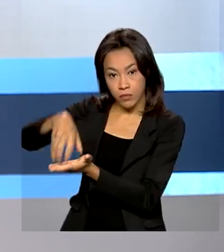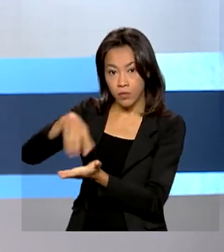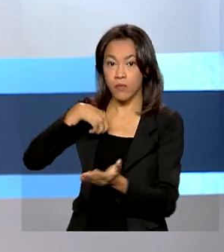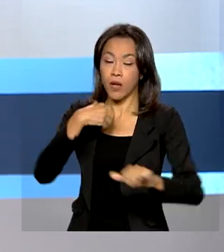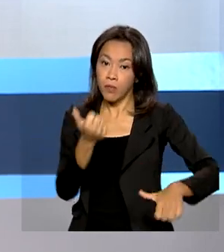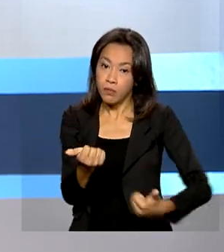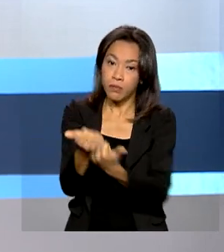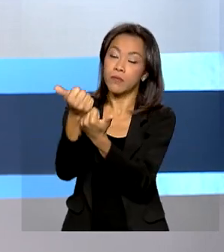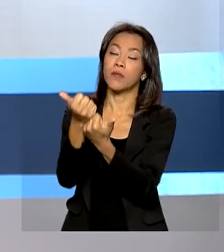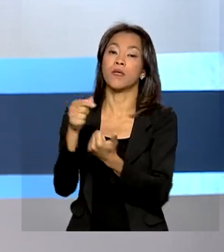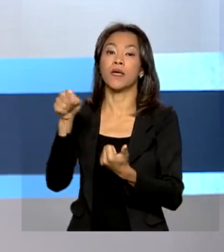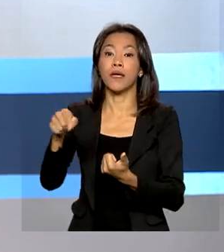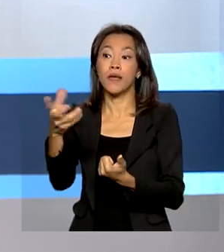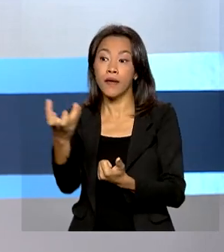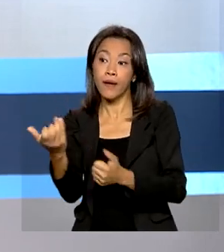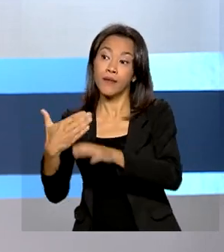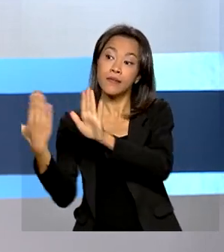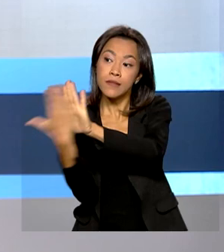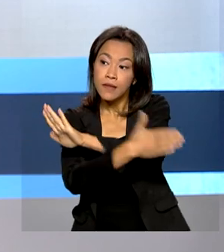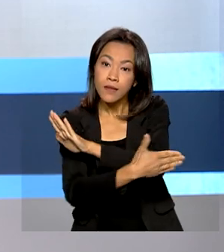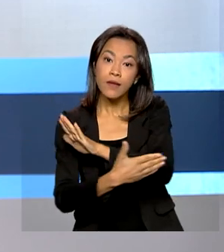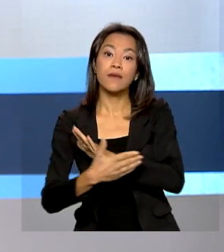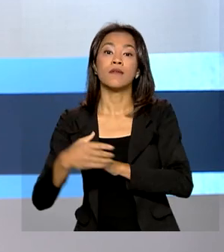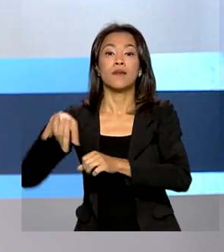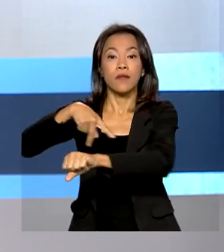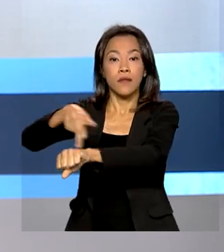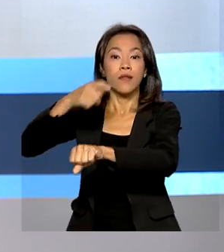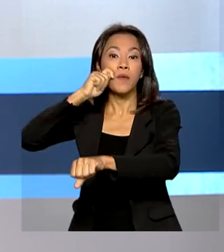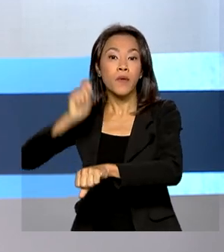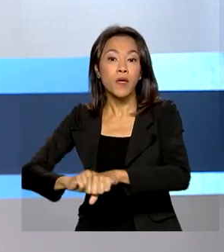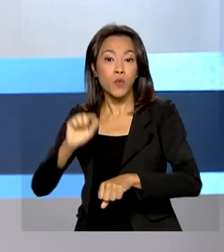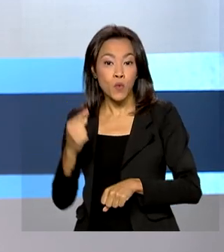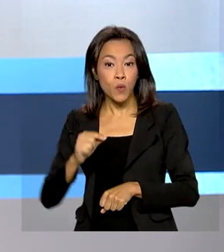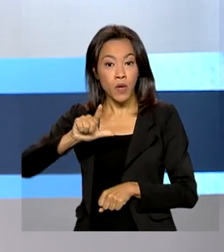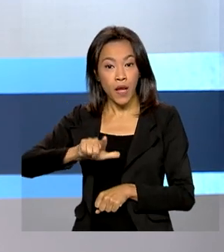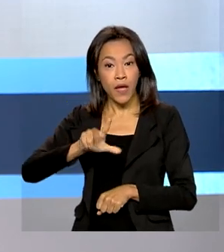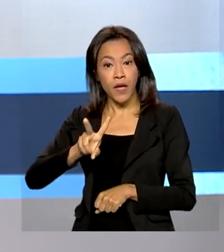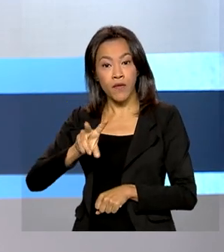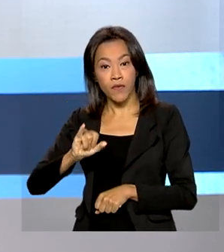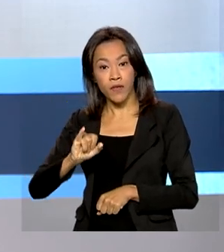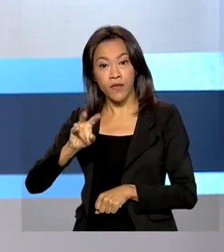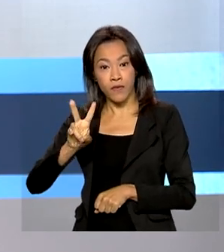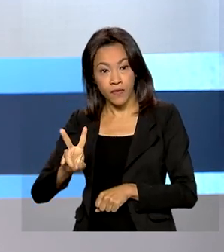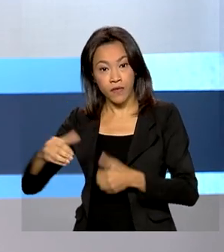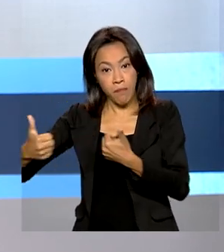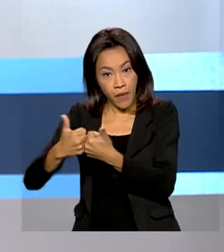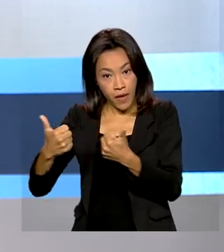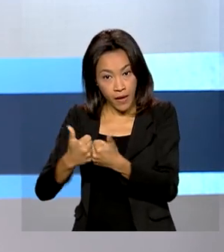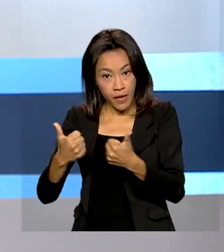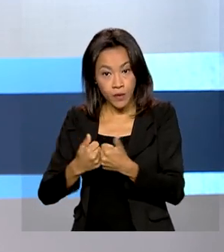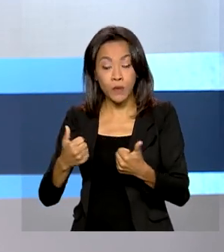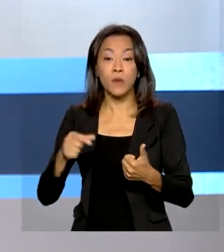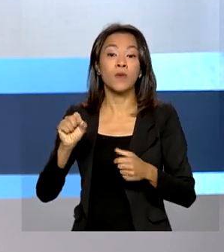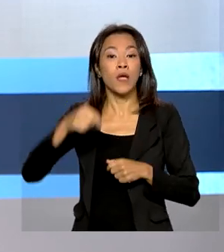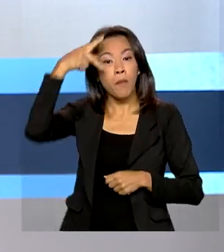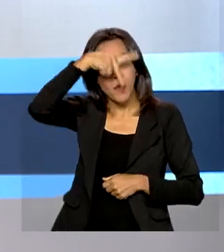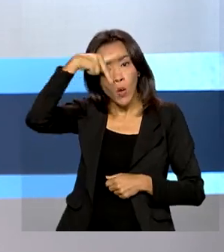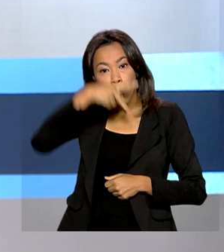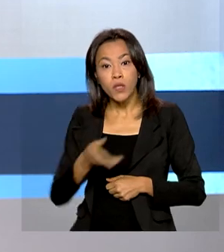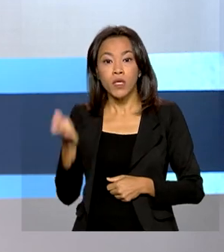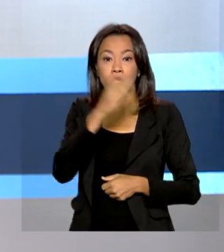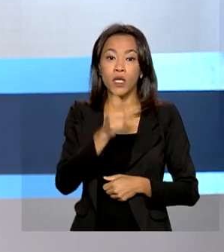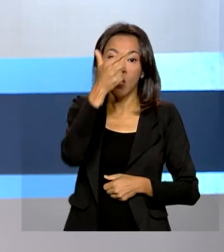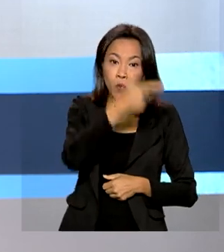que buscam a saída da Ucrânia. Um fica na cidade de Lviv, localidade próxima à fronteira com a Polônia, e outro em